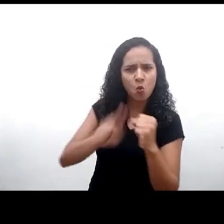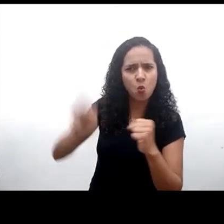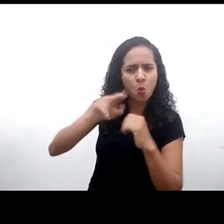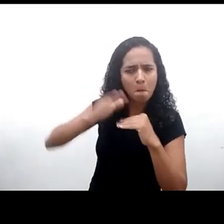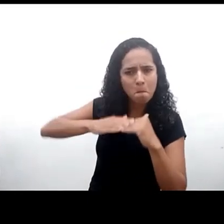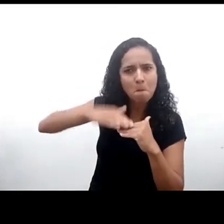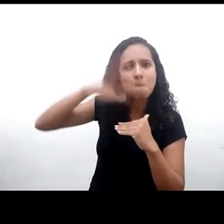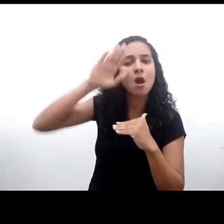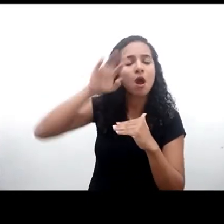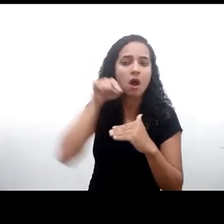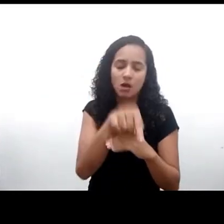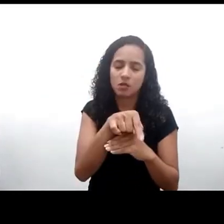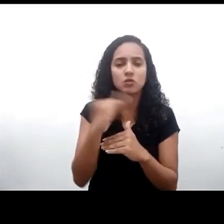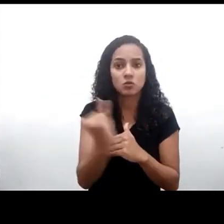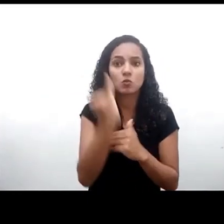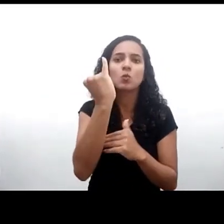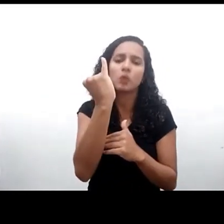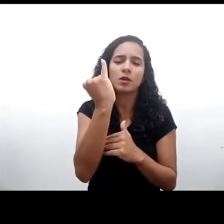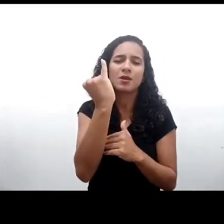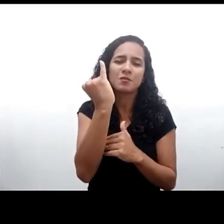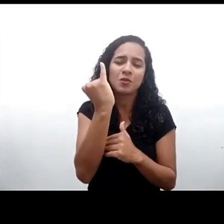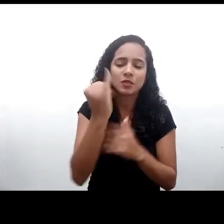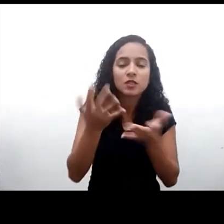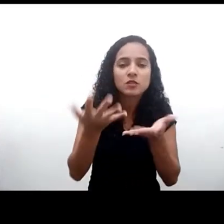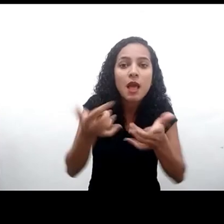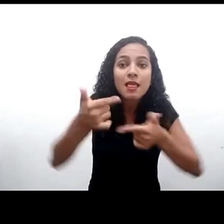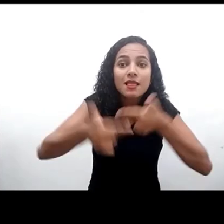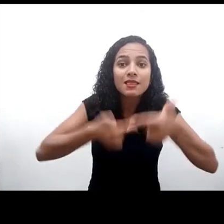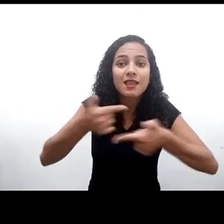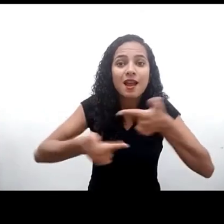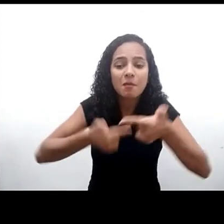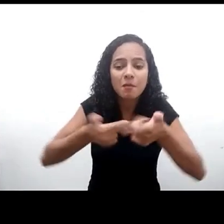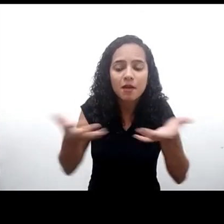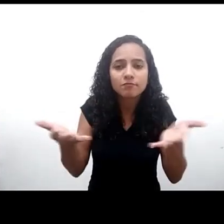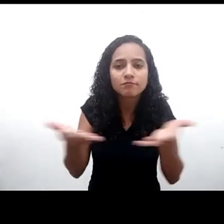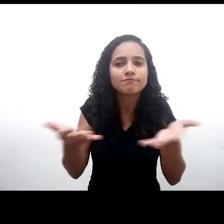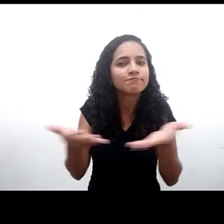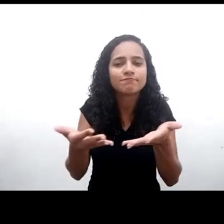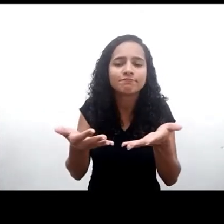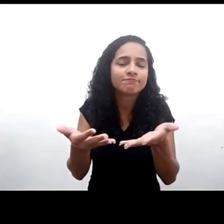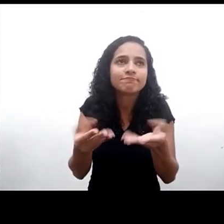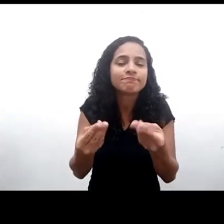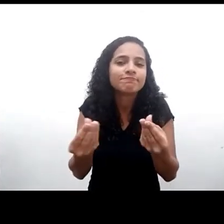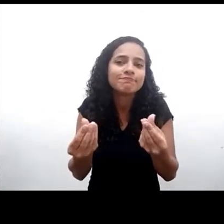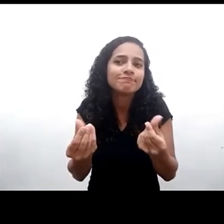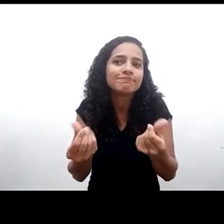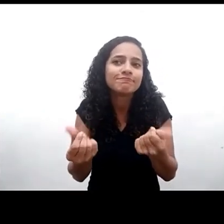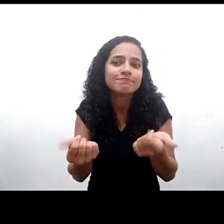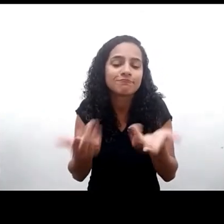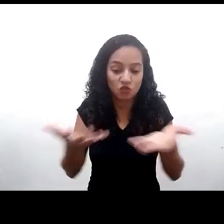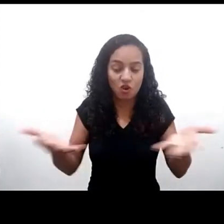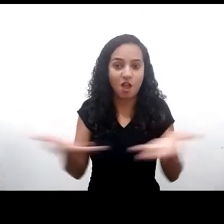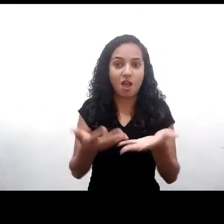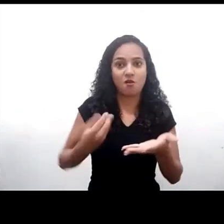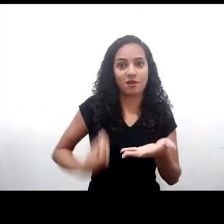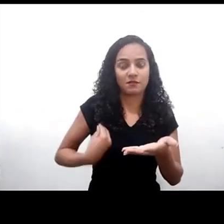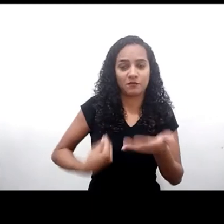muito relevante e importante para trabalhar a partir da ascendência que nós víamos no